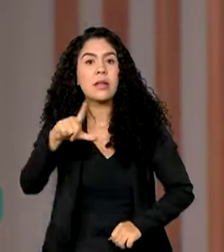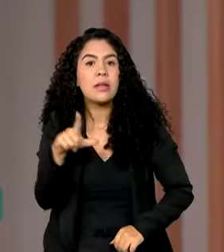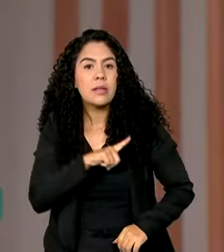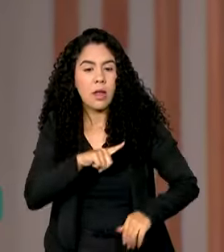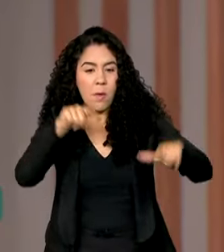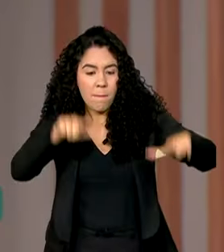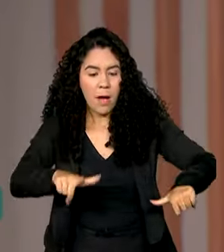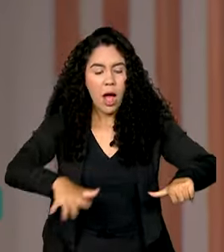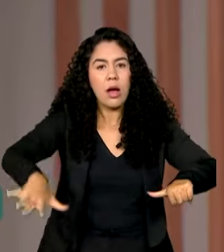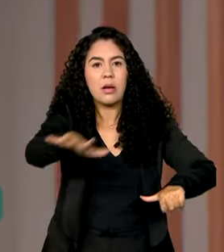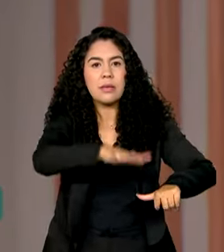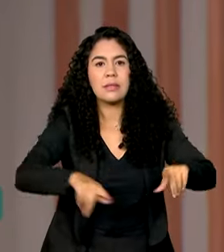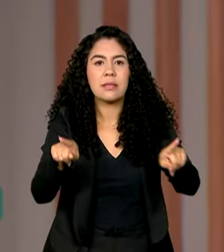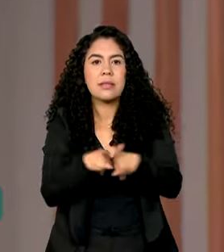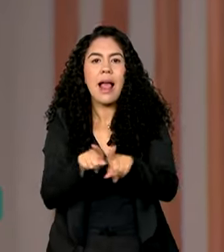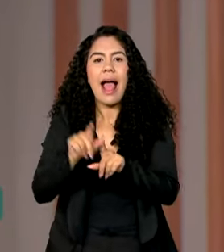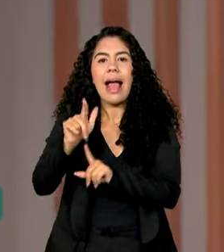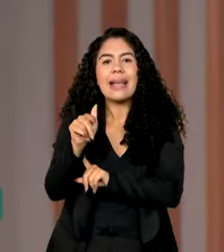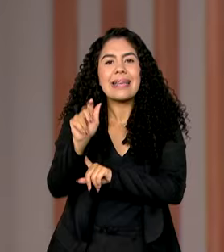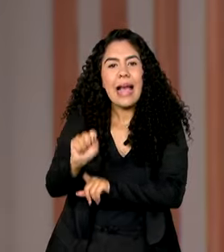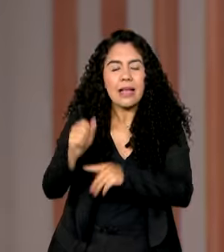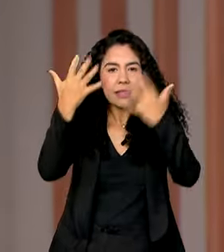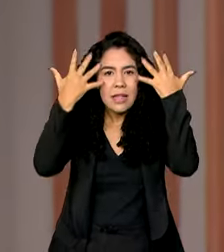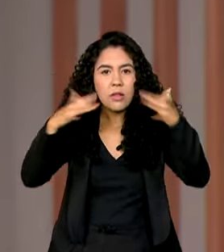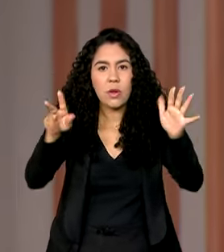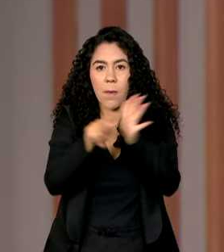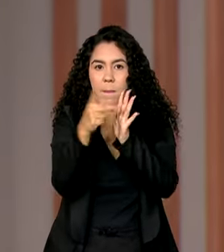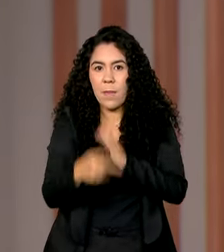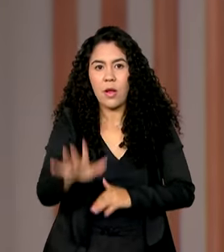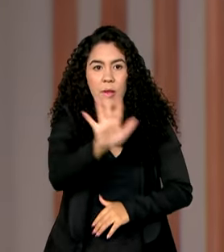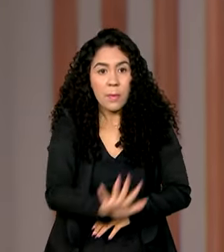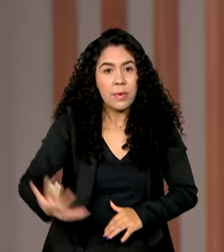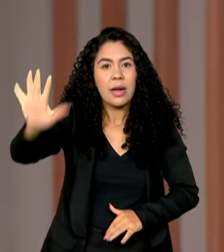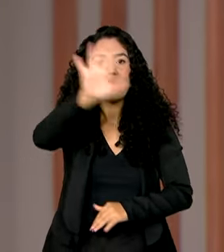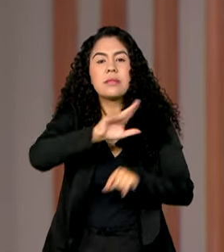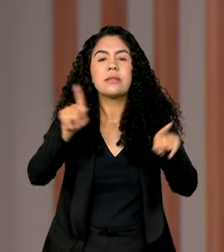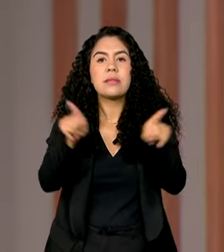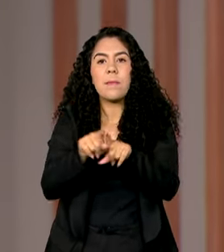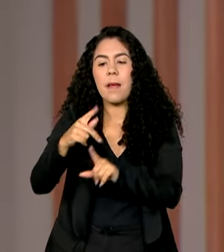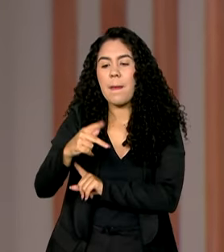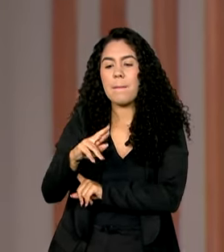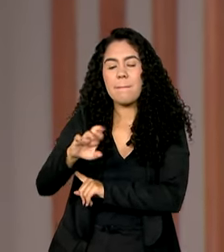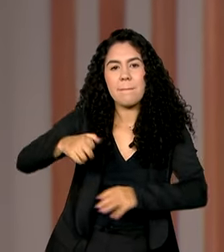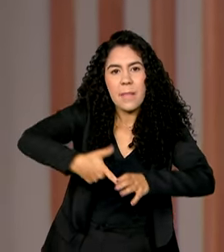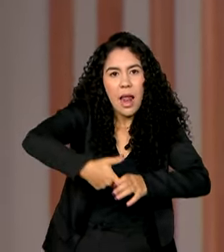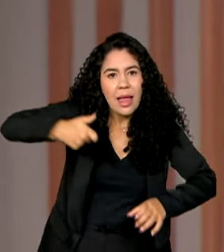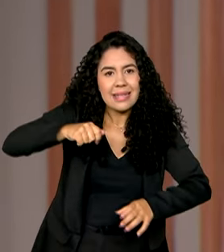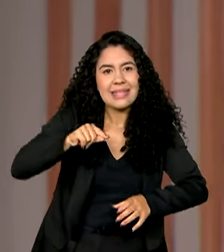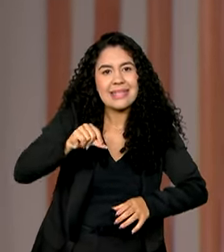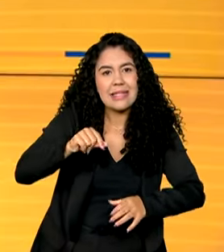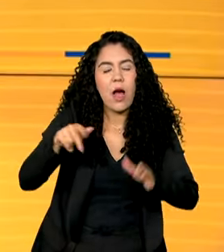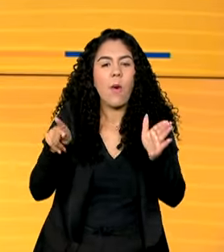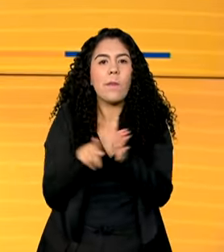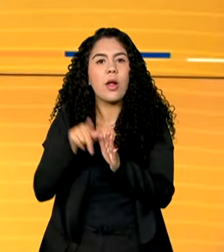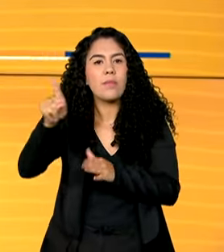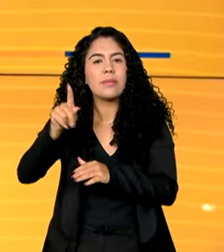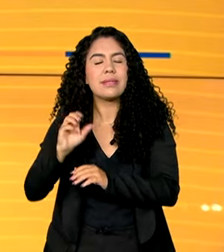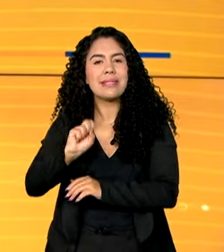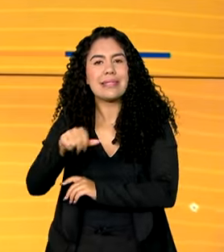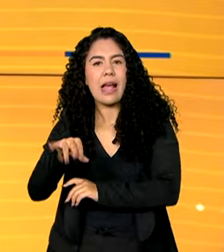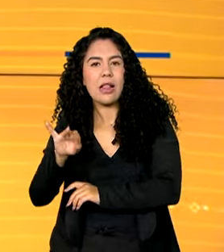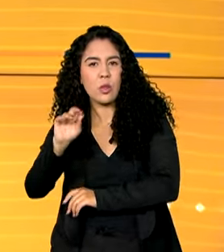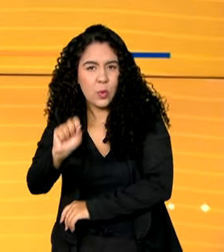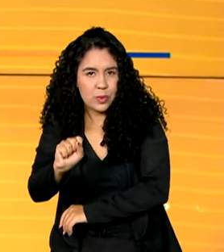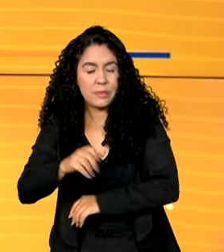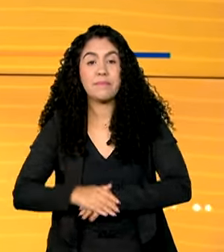unidade de processamento de gás natural do país e receberá gás do pré-sal da Bacia de Santos. O governo